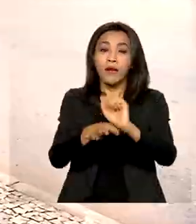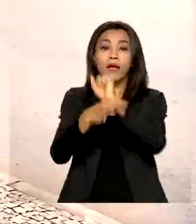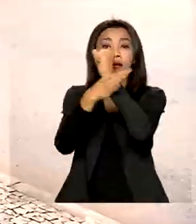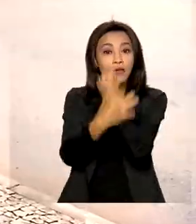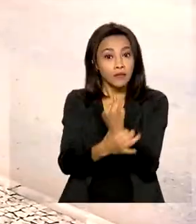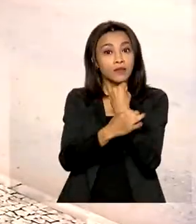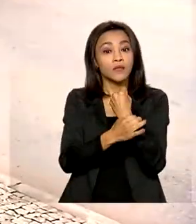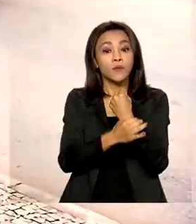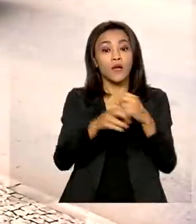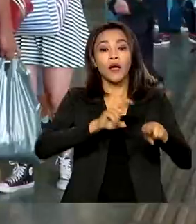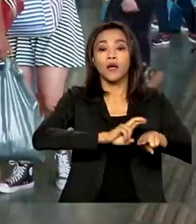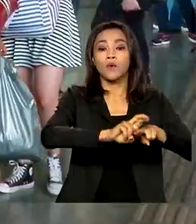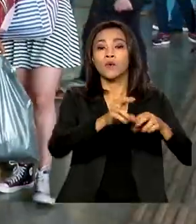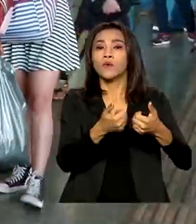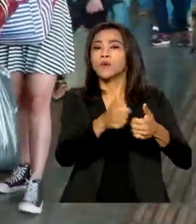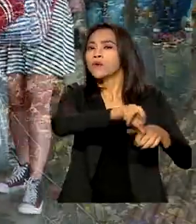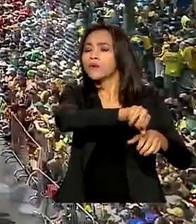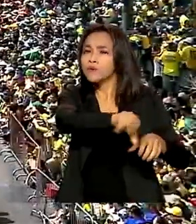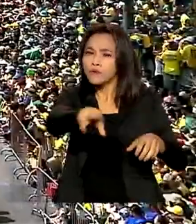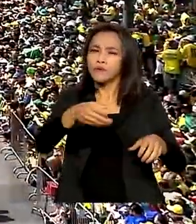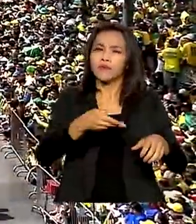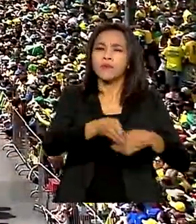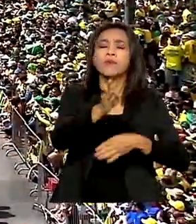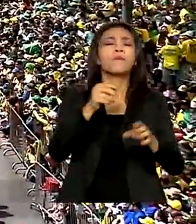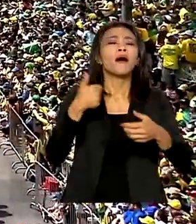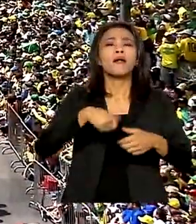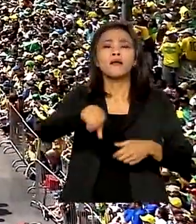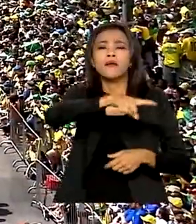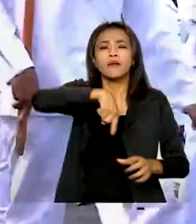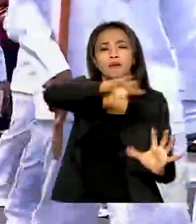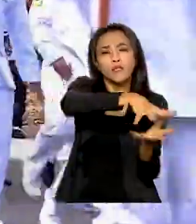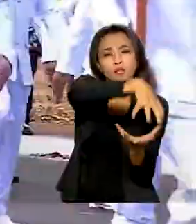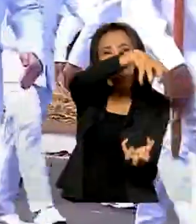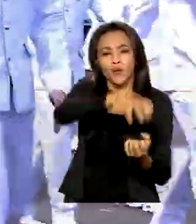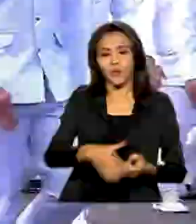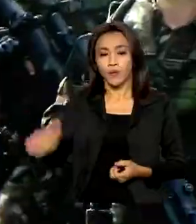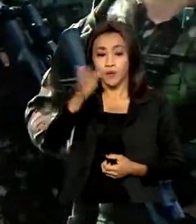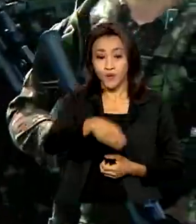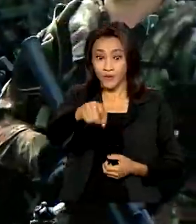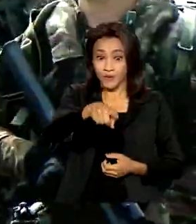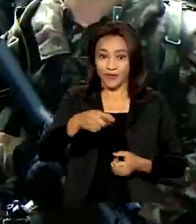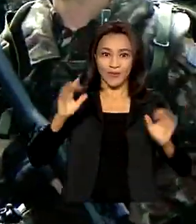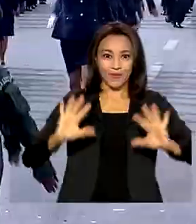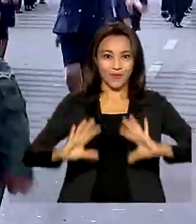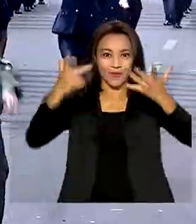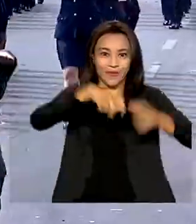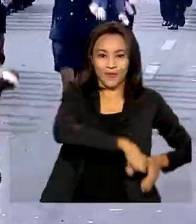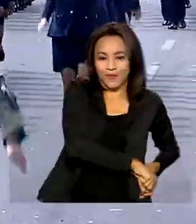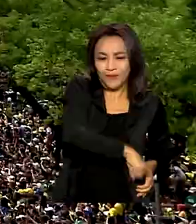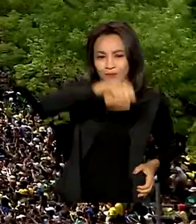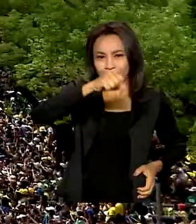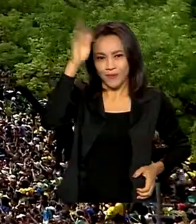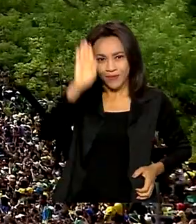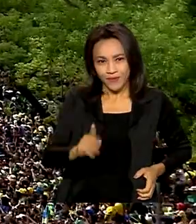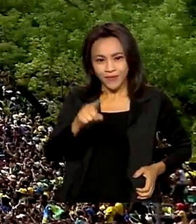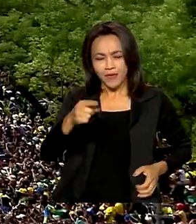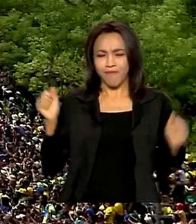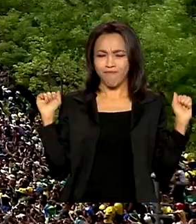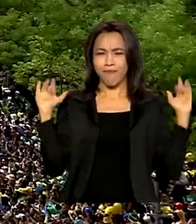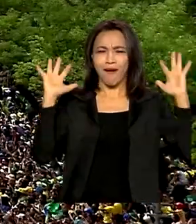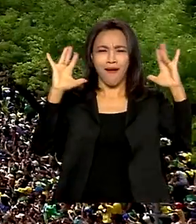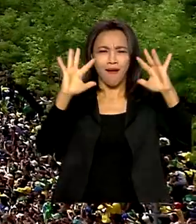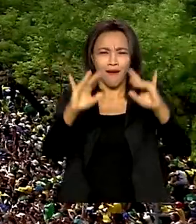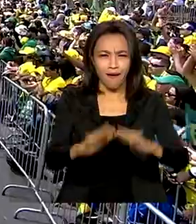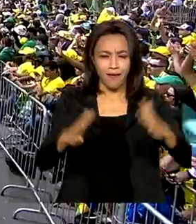graça aos idosos. Desfile em comemoração ao bicentenário da independência reúne milhares de pessoas na esplanada dos